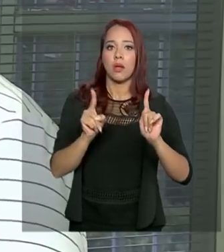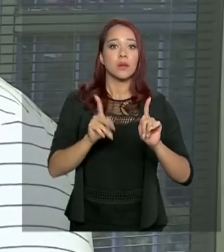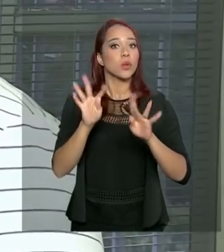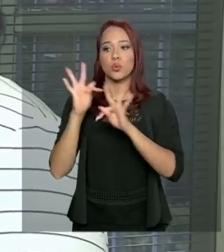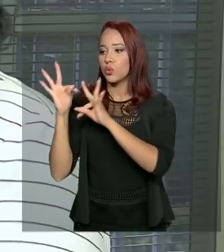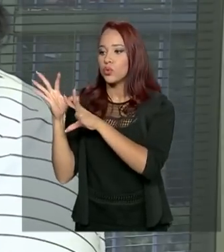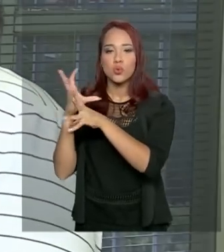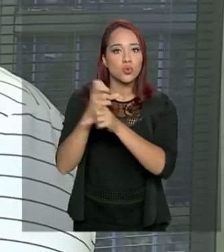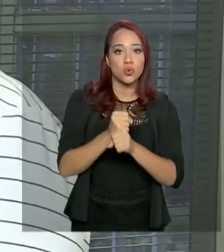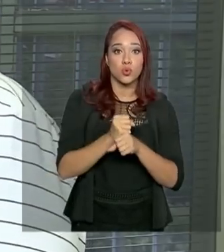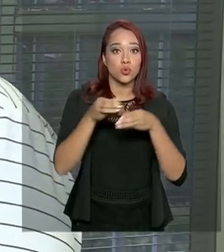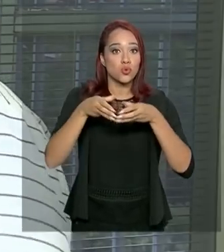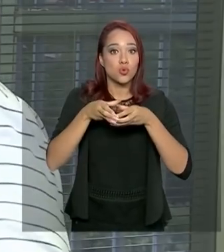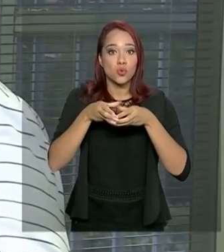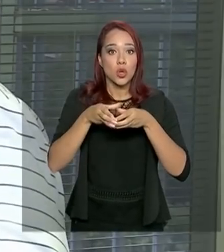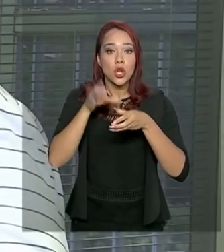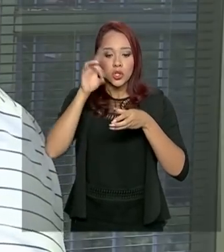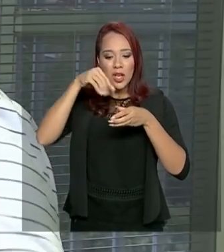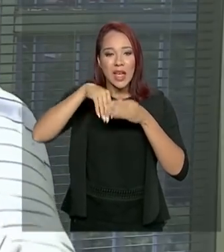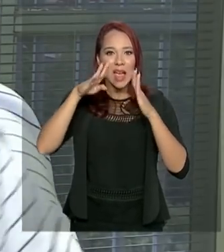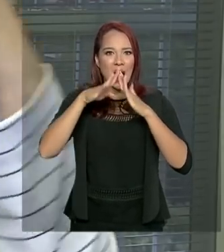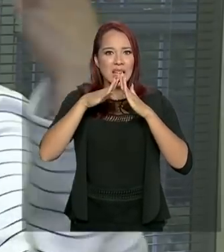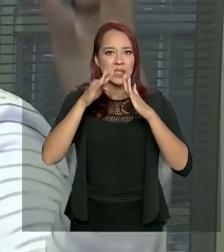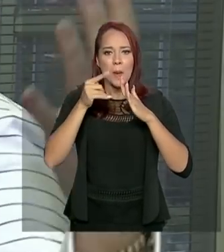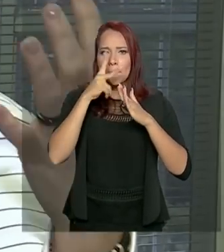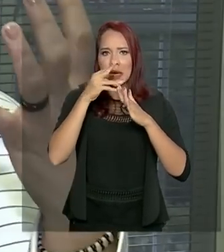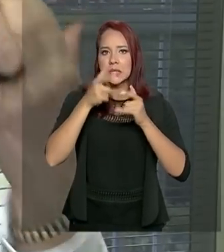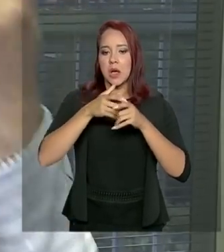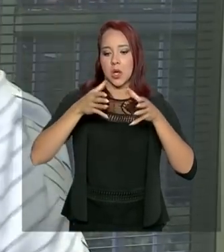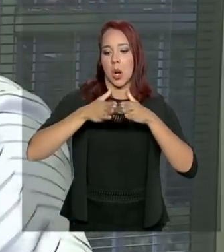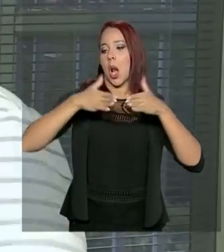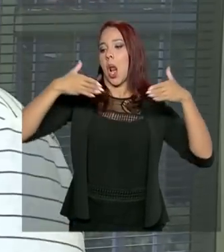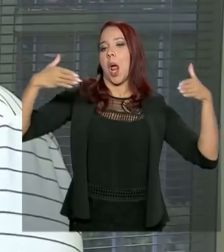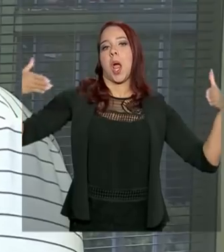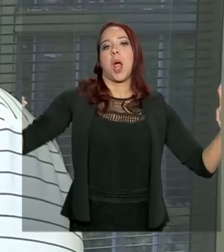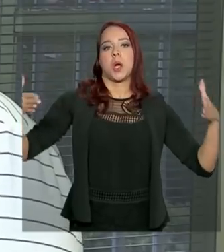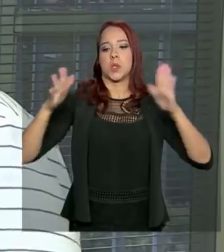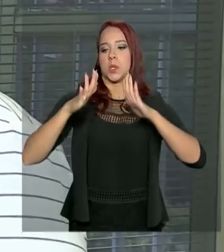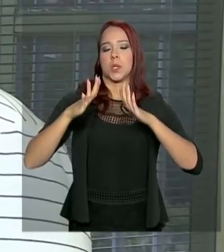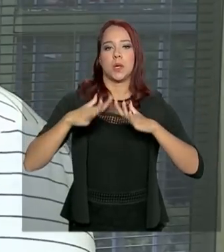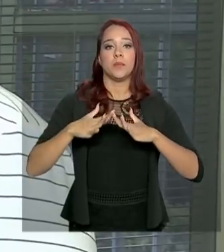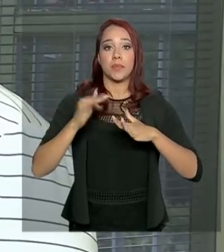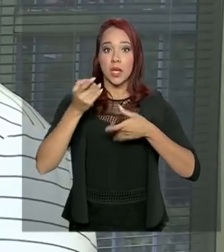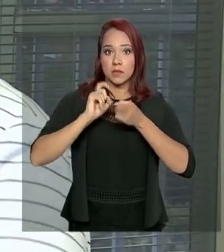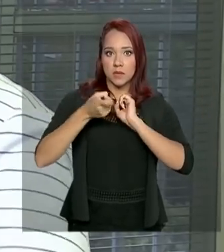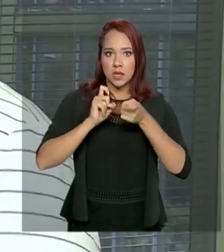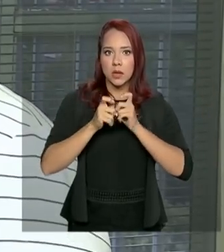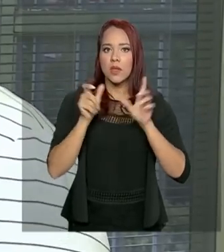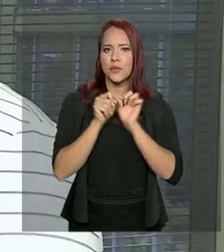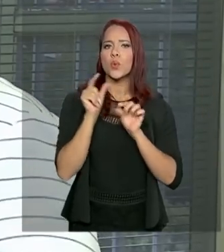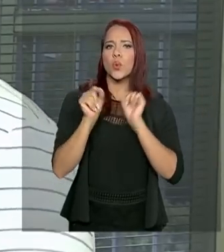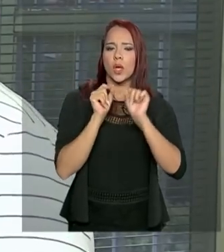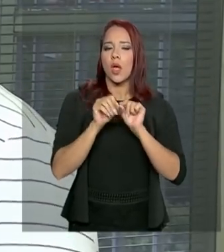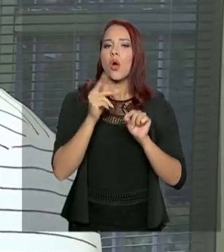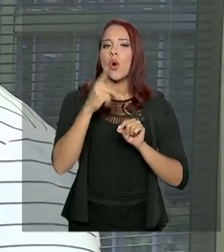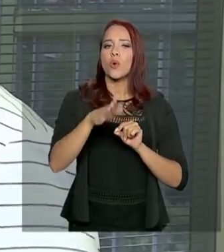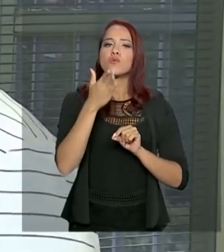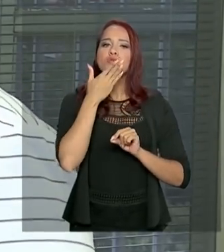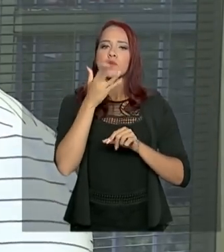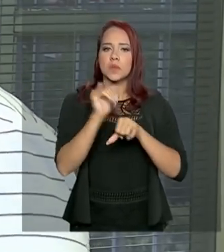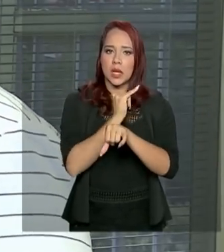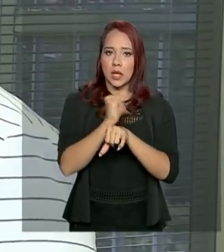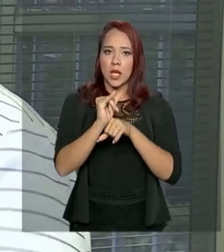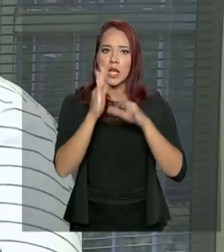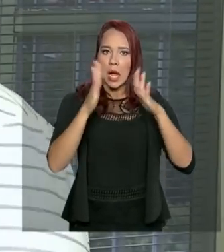junto ali. Só que a casa, ela era só um formato gigante. Nessa administração, nós estamos apresentando outros formatos,